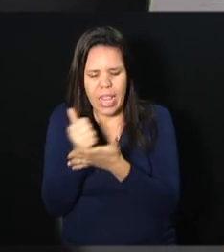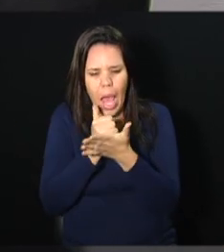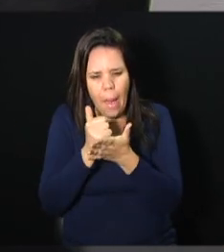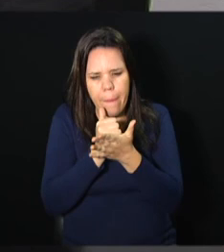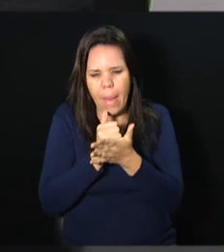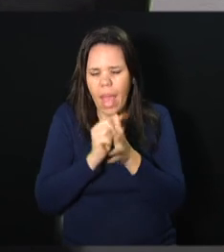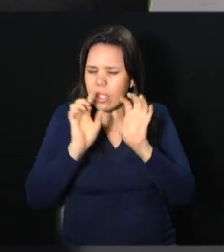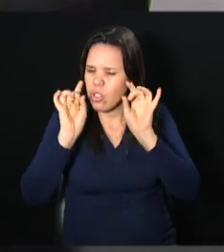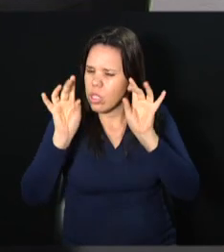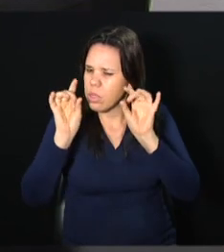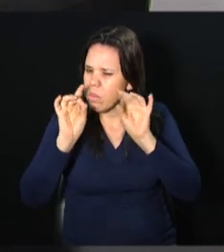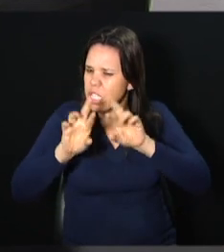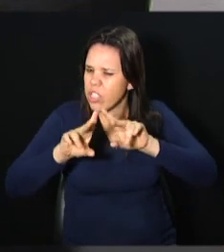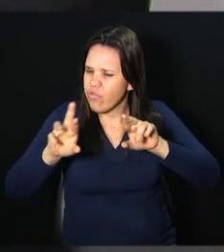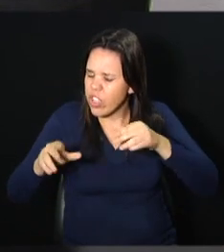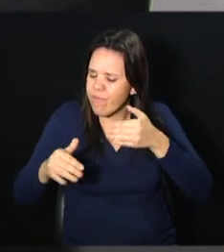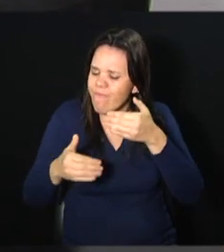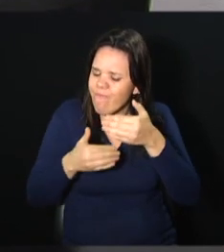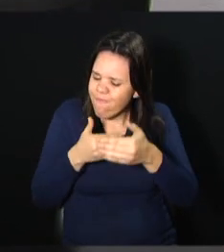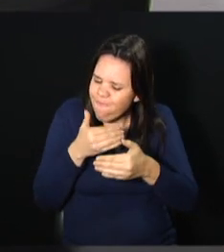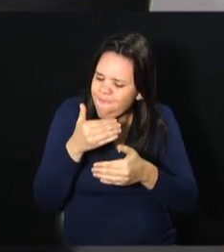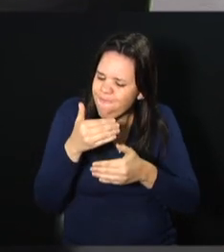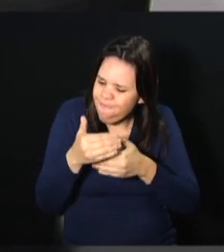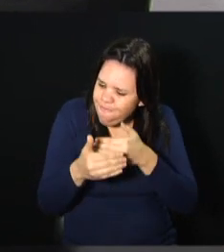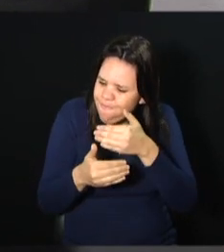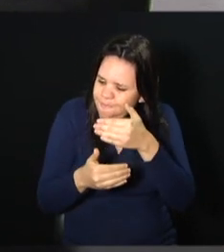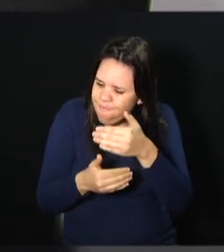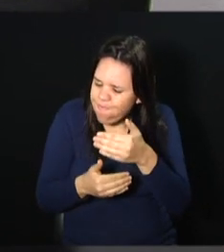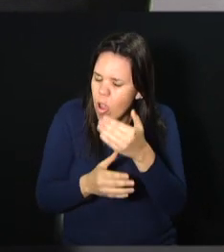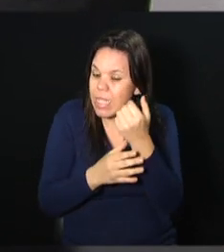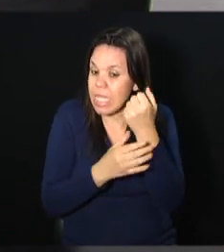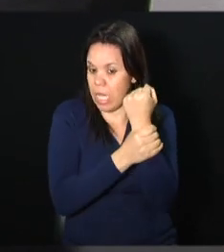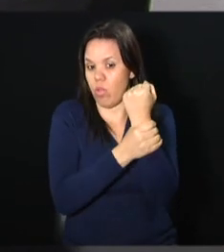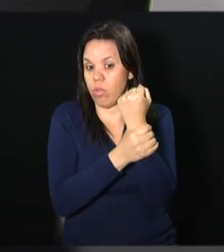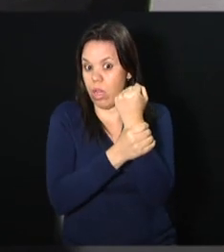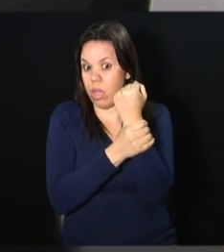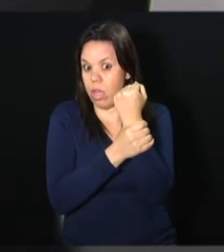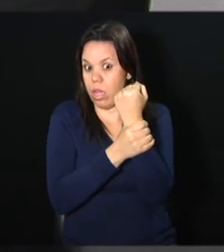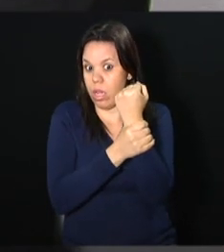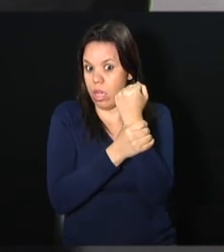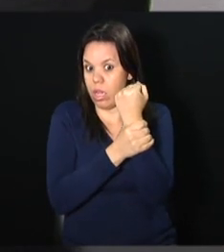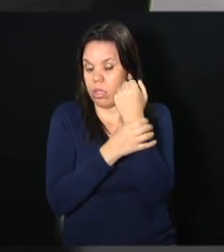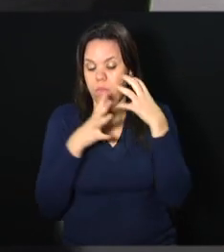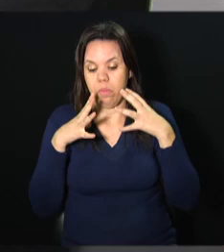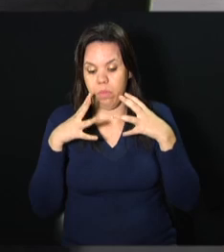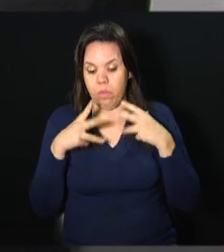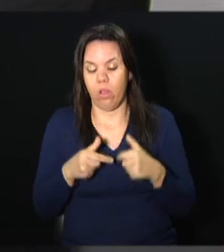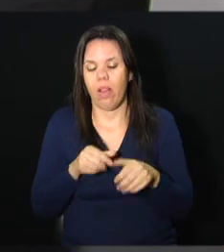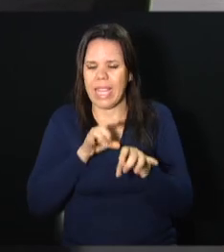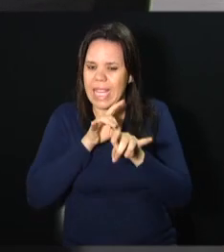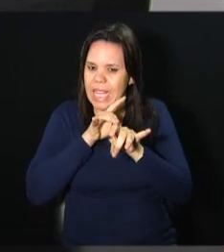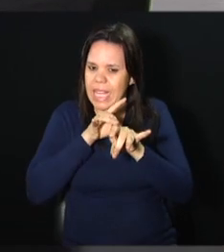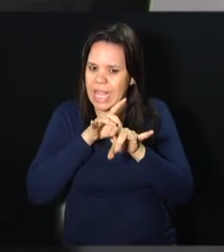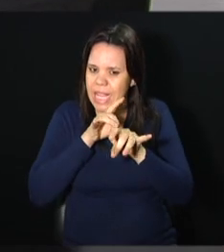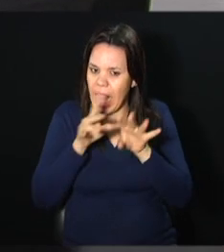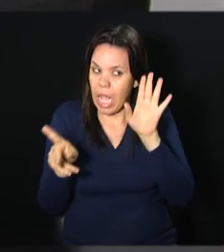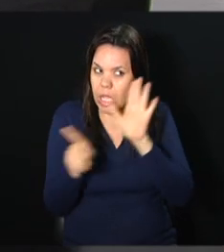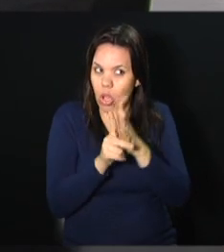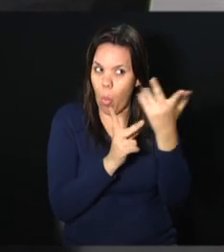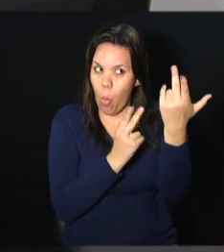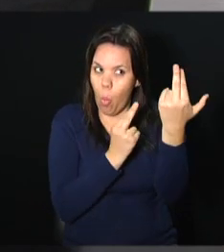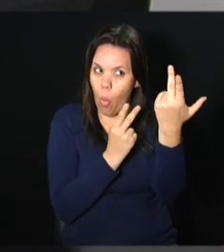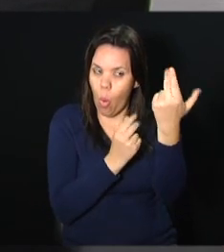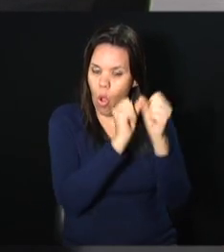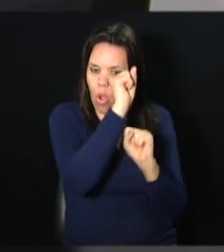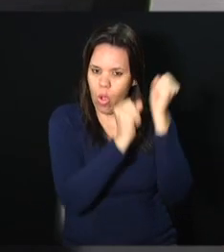de uma vez, com toda a segurança, com toda a especificação técnica que a indústria também segue,